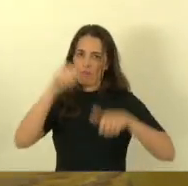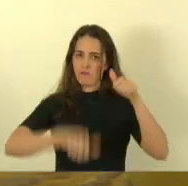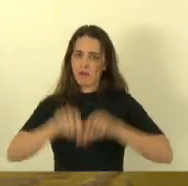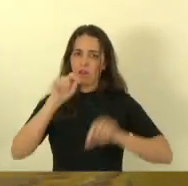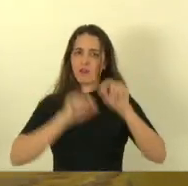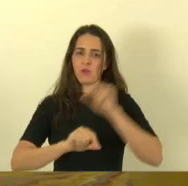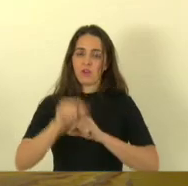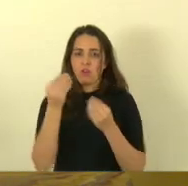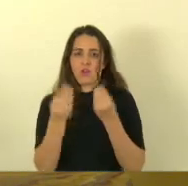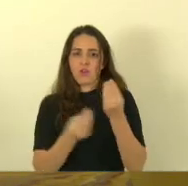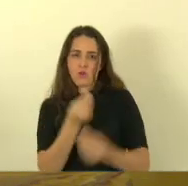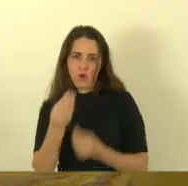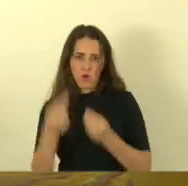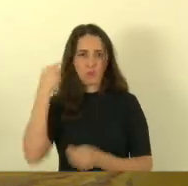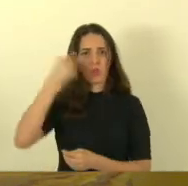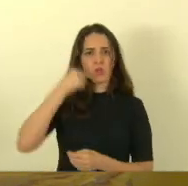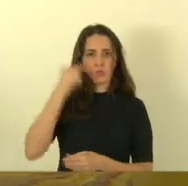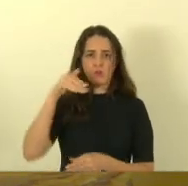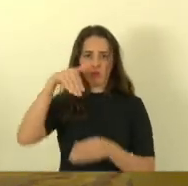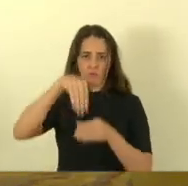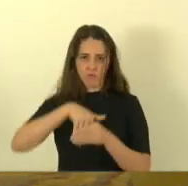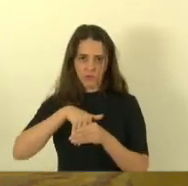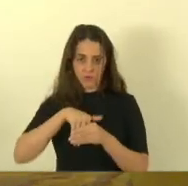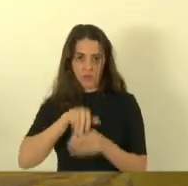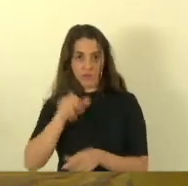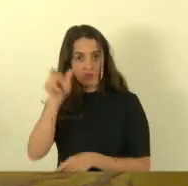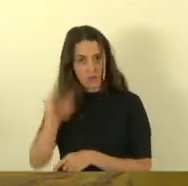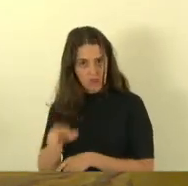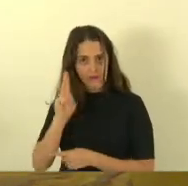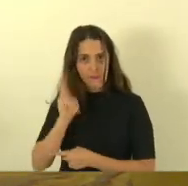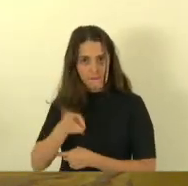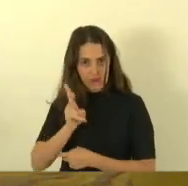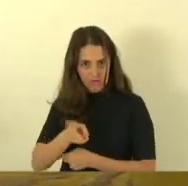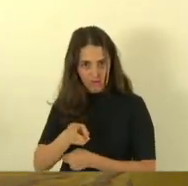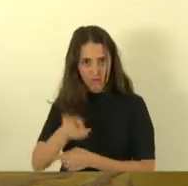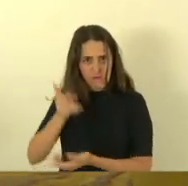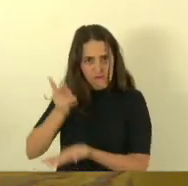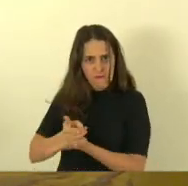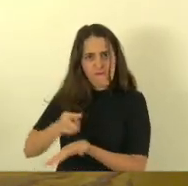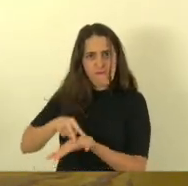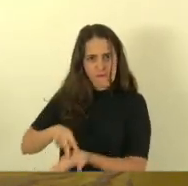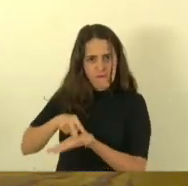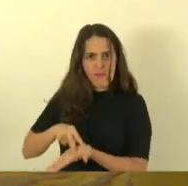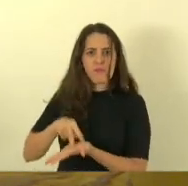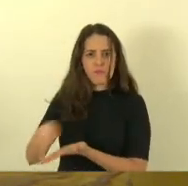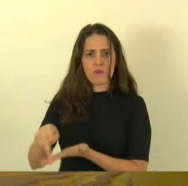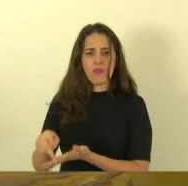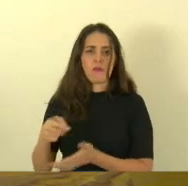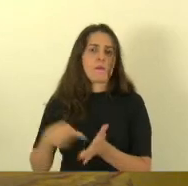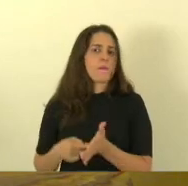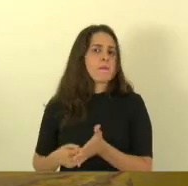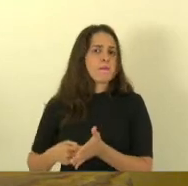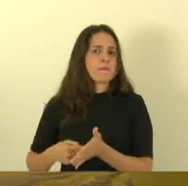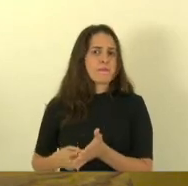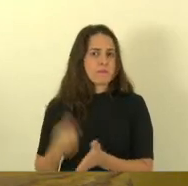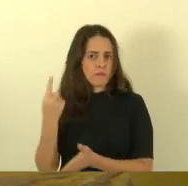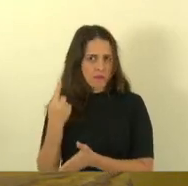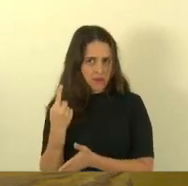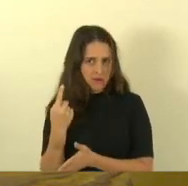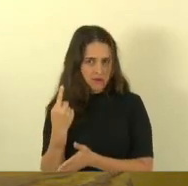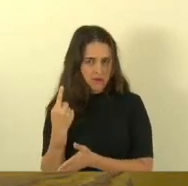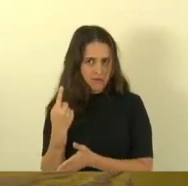é como o deputado vota. Se ele vai manter-se fiel à primeira orientação